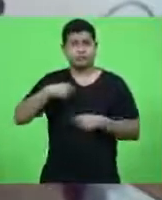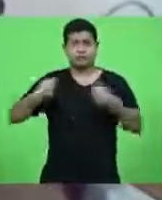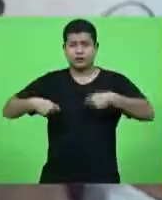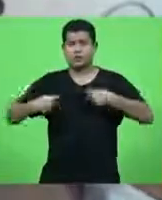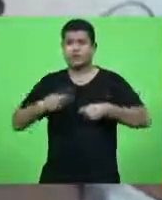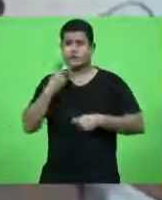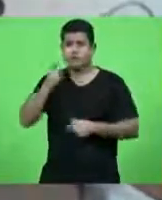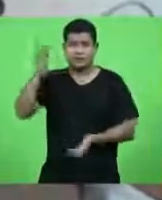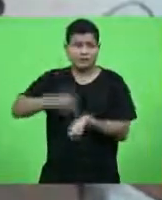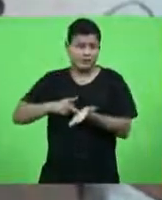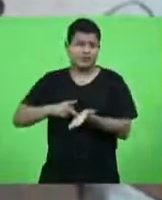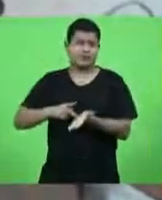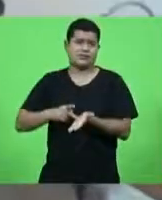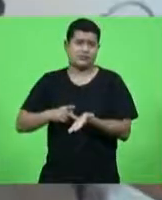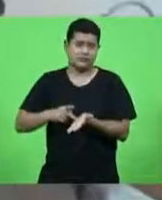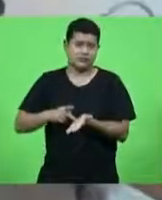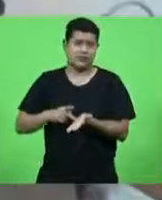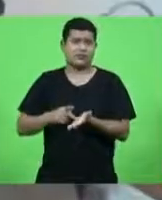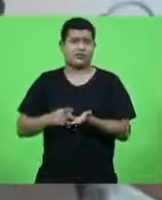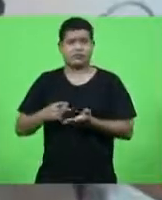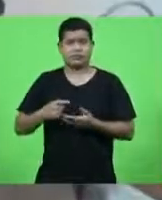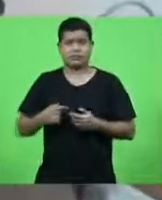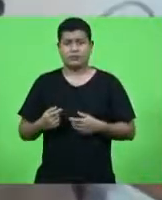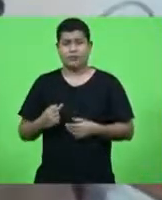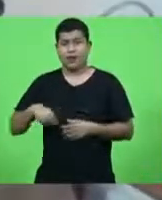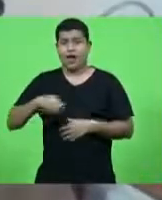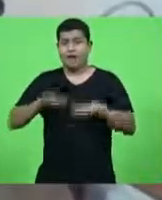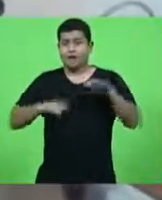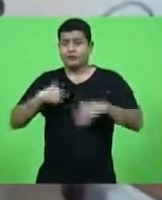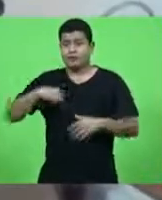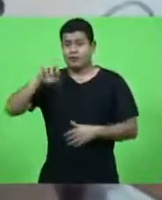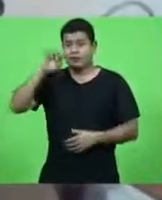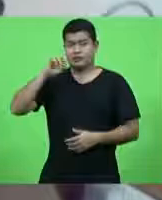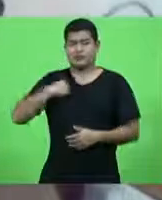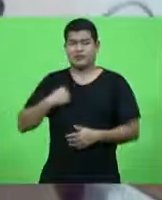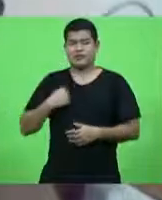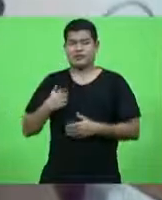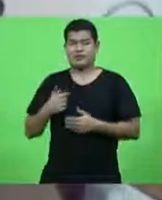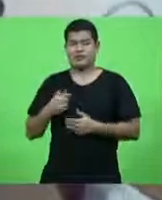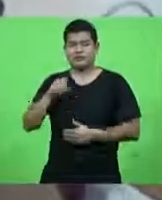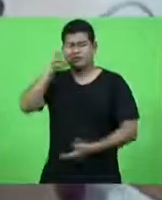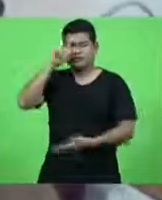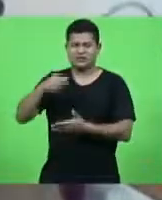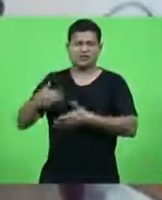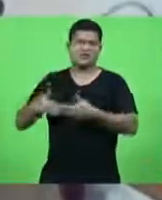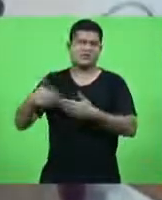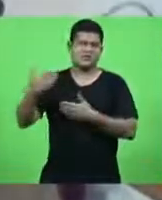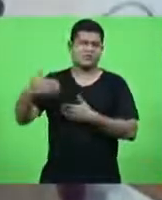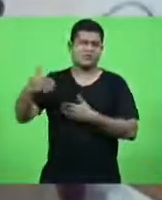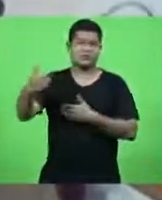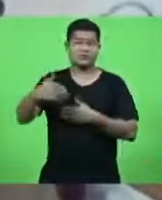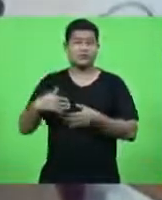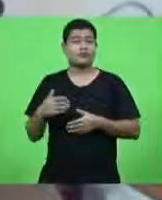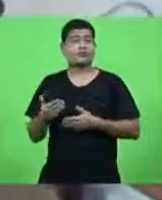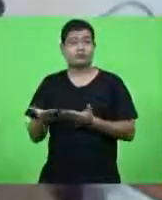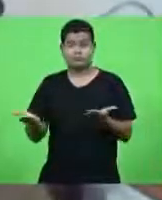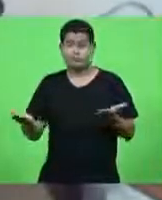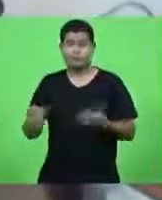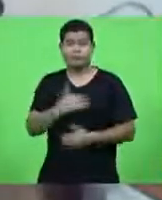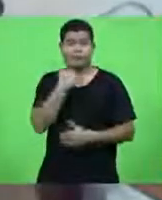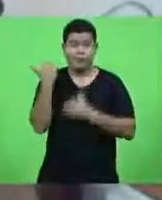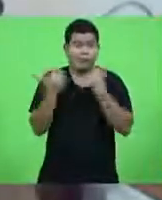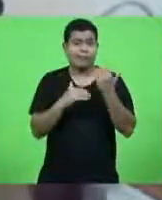esse remédio cada vez que adiamos as decisões certas mais gente morre mais empresários quebram